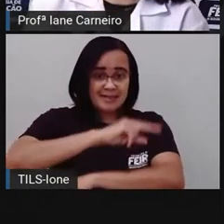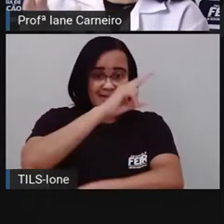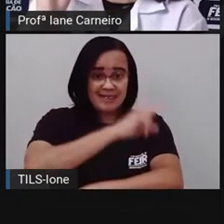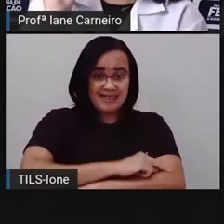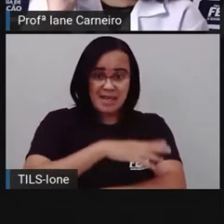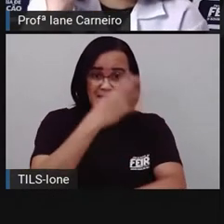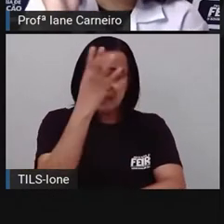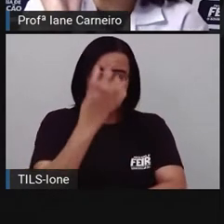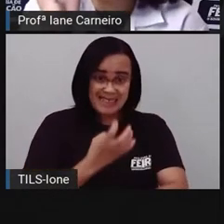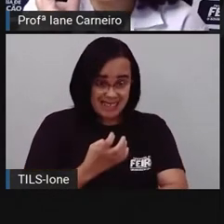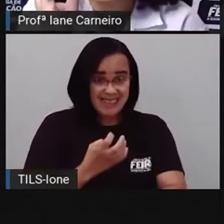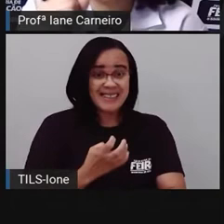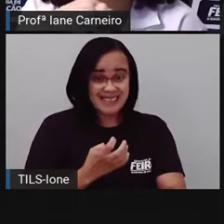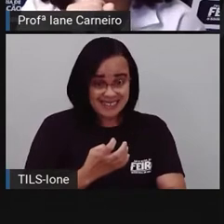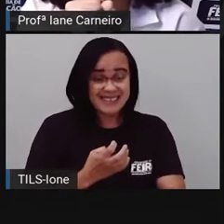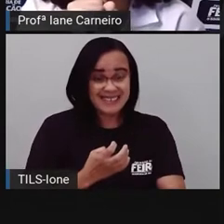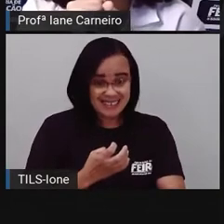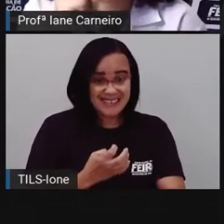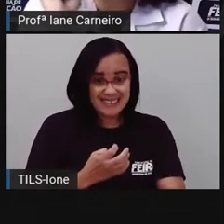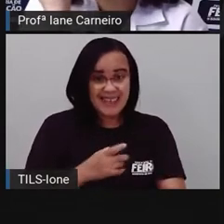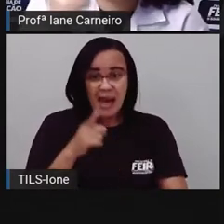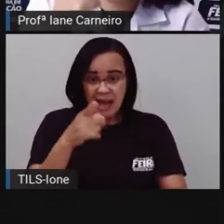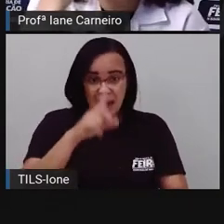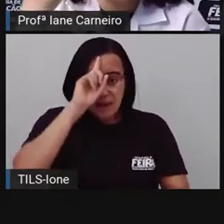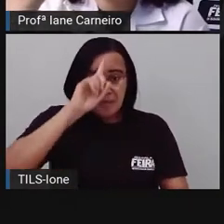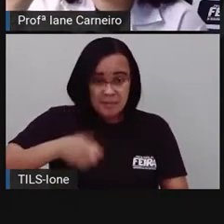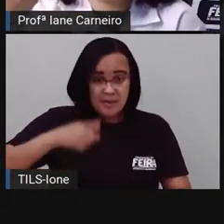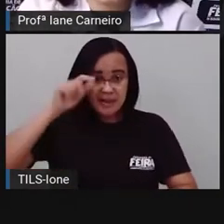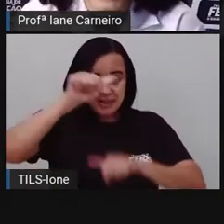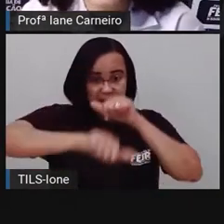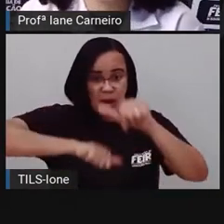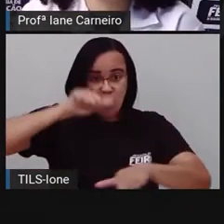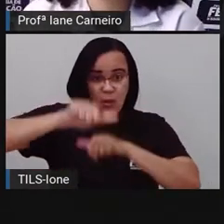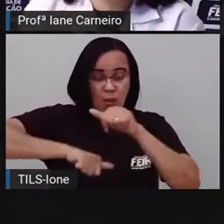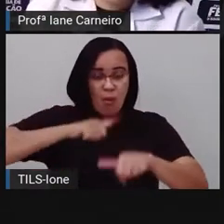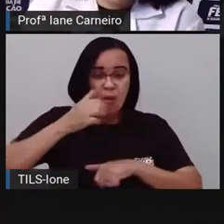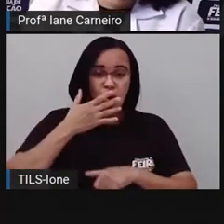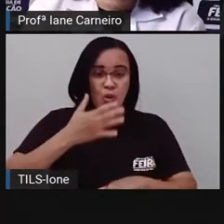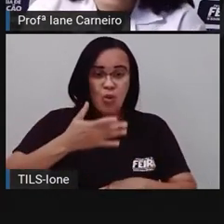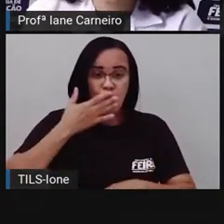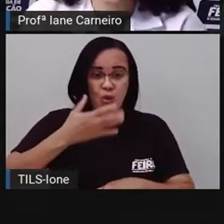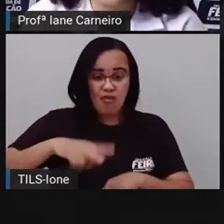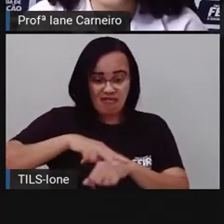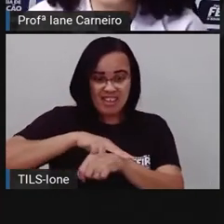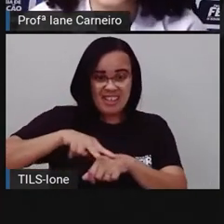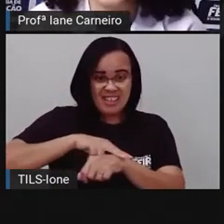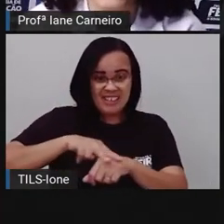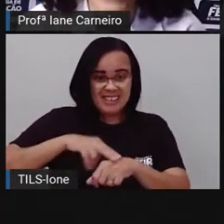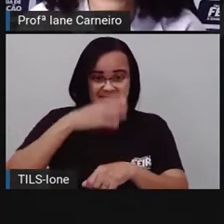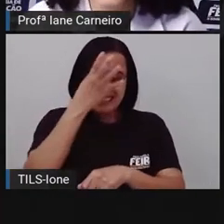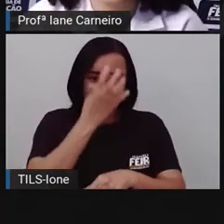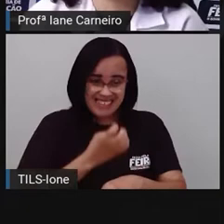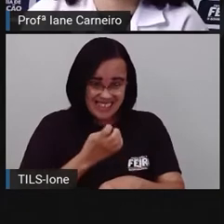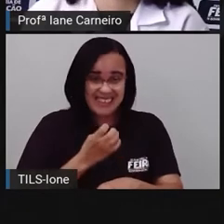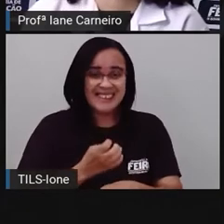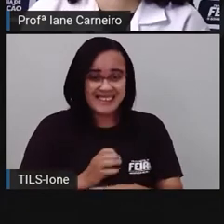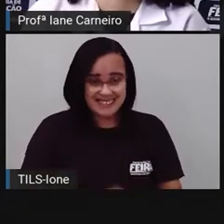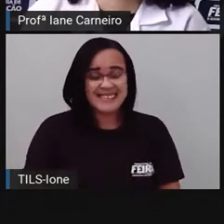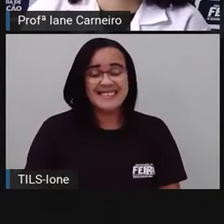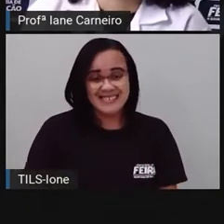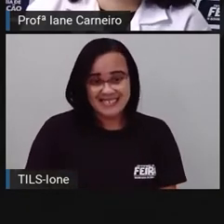manda o louva-a-Deus, o camaleão escolher uma cor mais séria, né? Que é o verde, a cor da natureza.